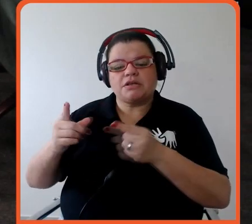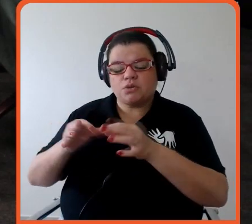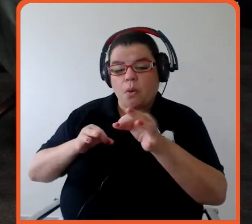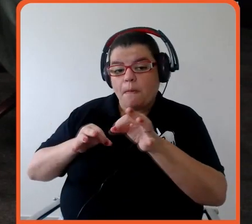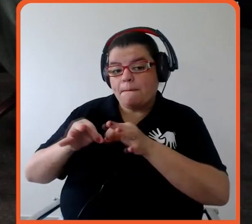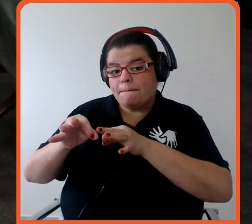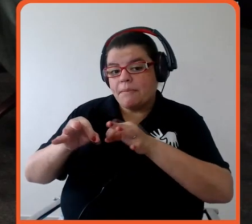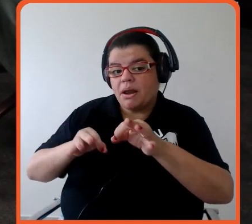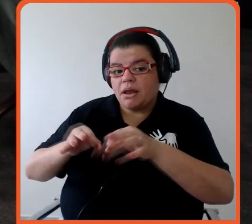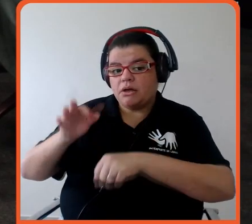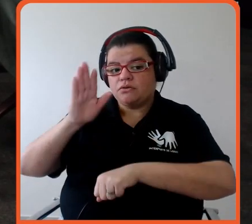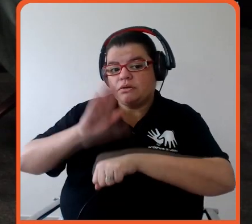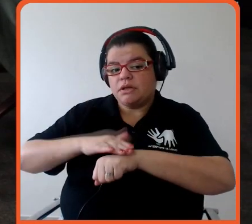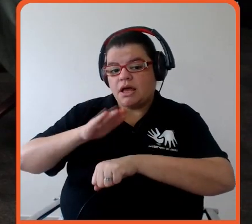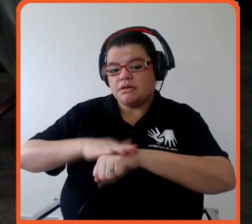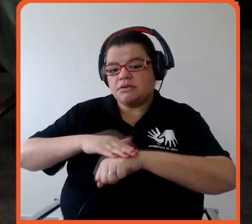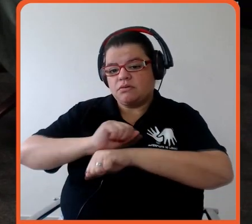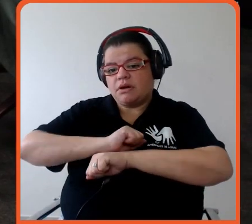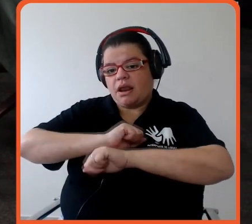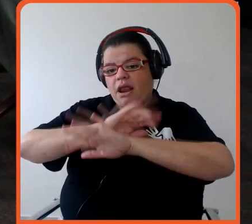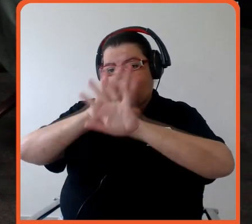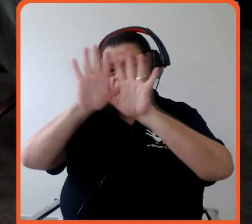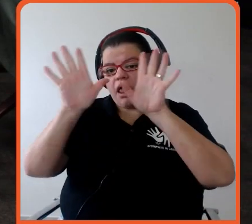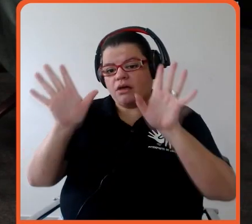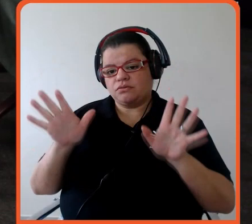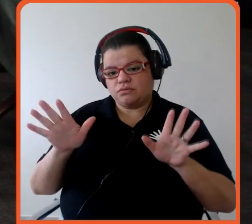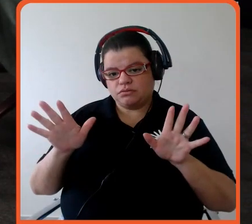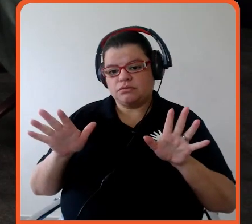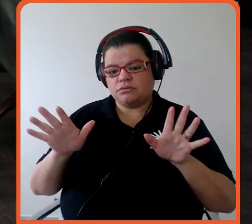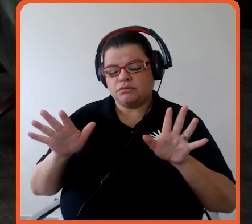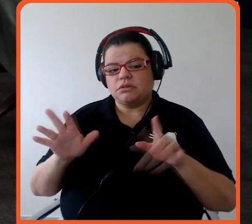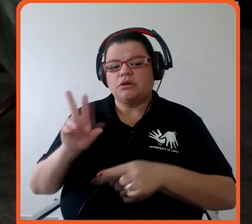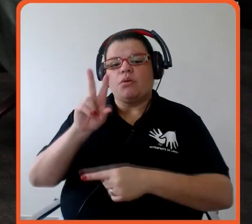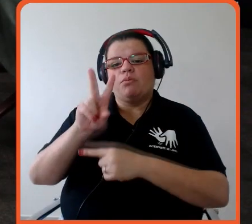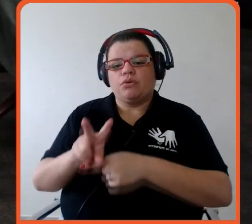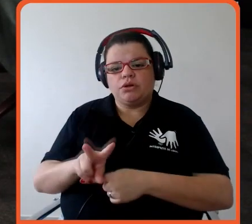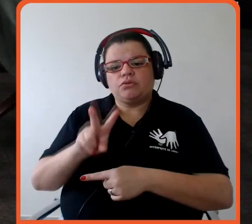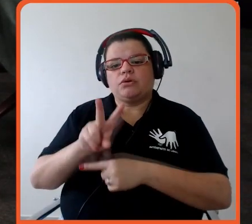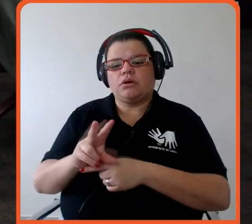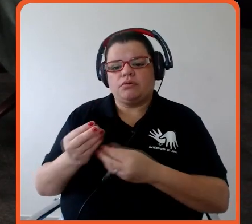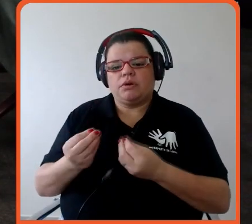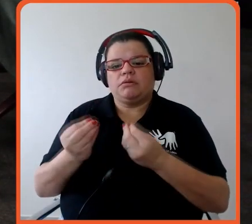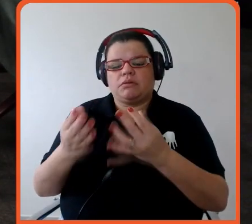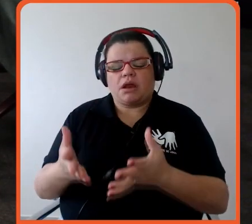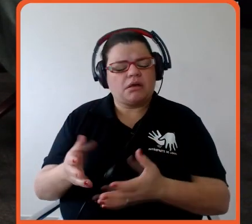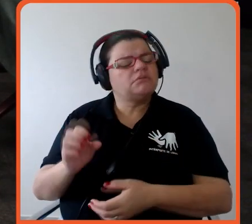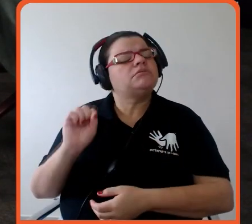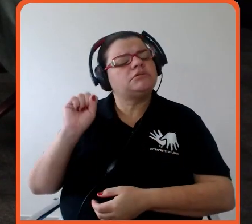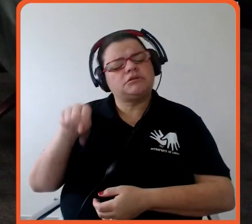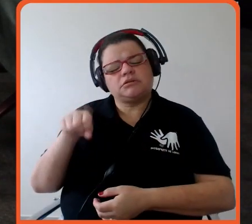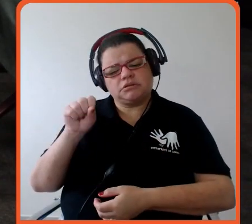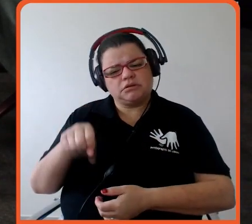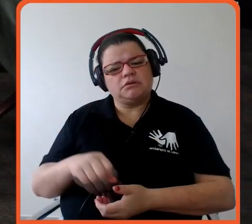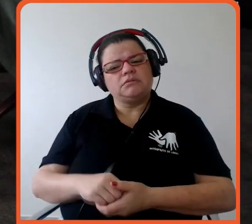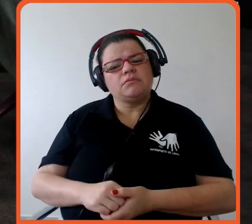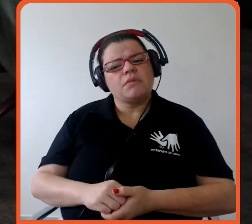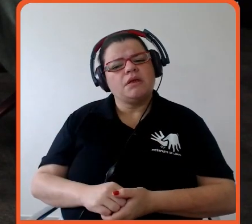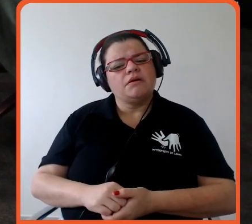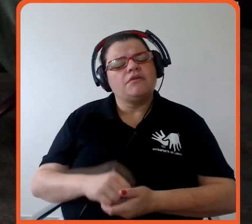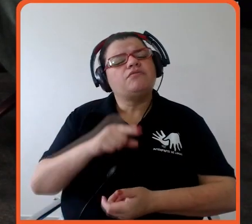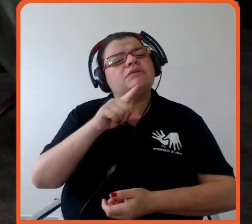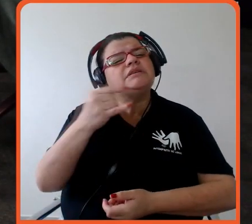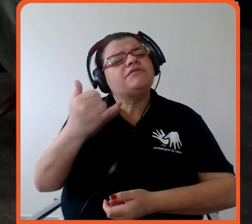por trás e, claro, monitoramento e entregas. Sem dúvida nenhuma. E se falar um pouco em narrativa aqui